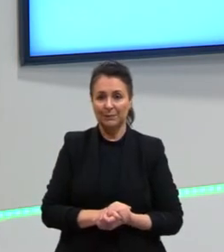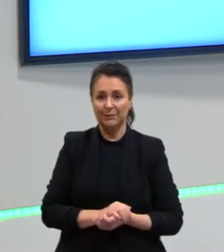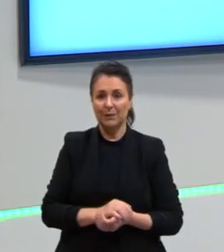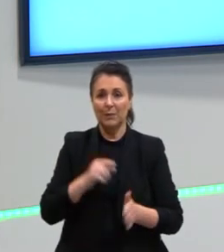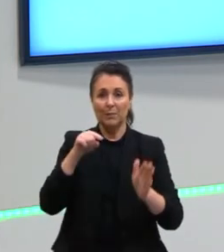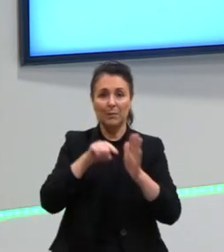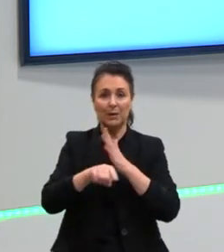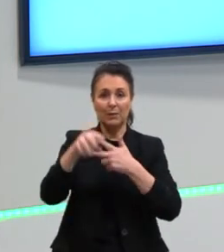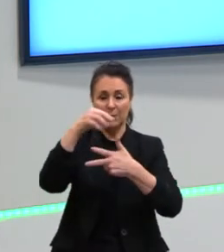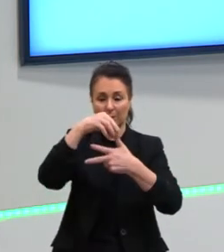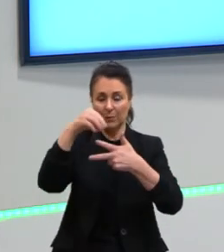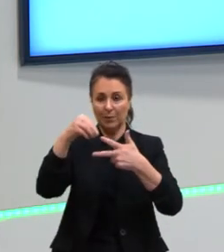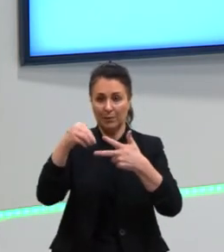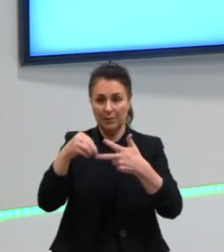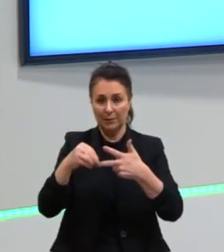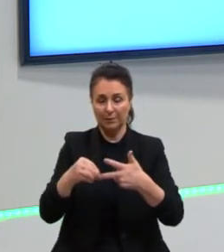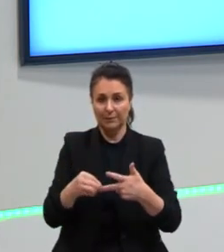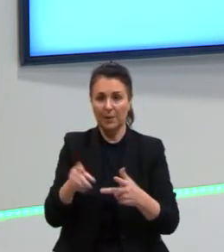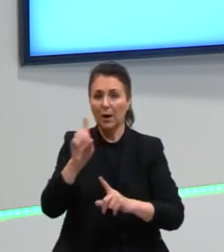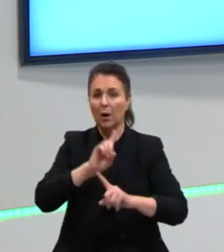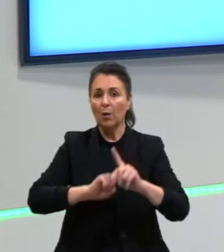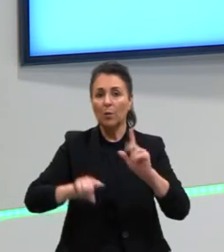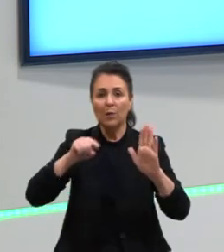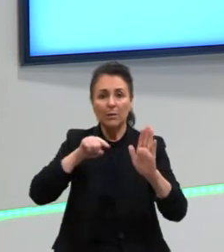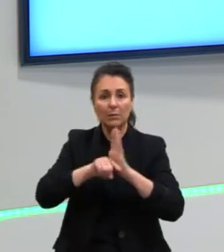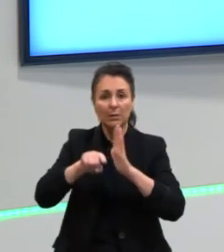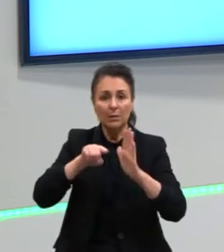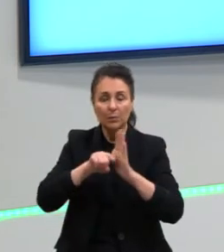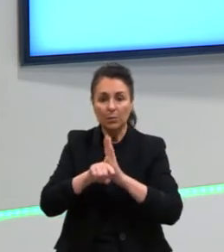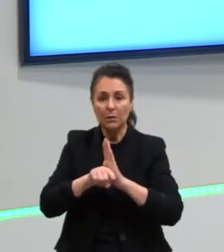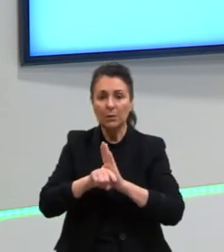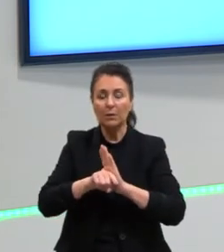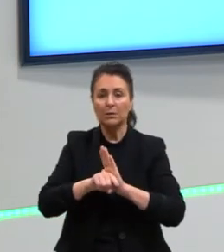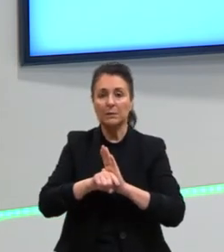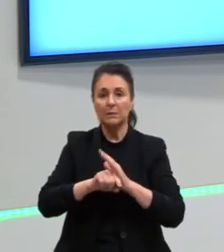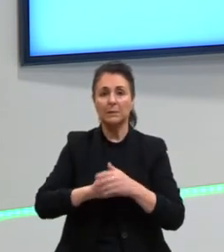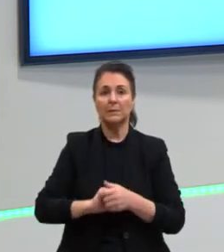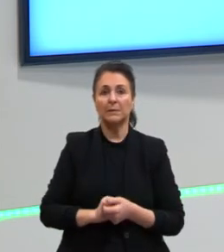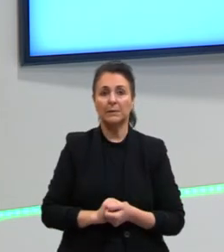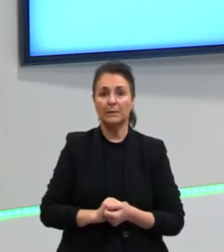Questões do Enem. Vamos ver algumas questõezinhas que caíram a esse respeito.